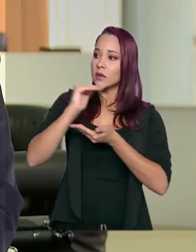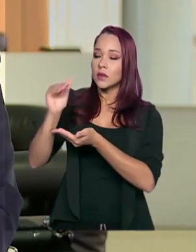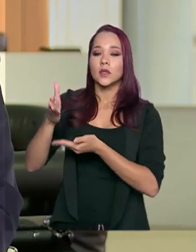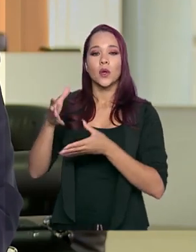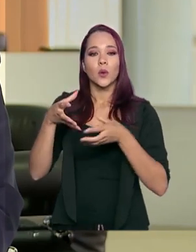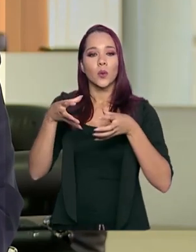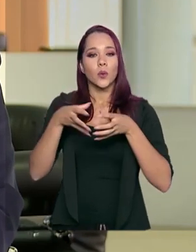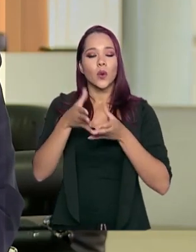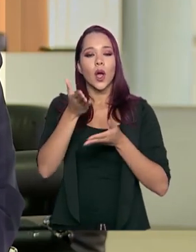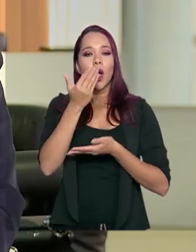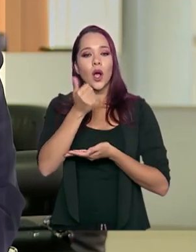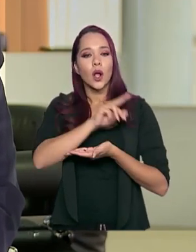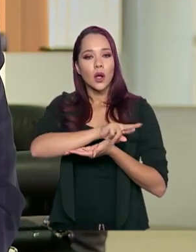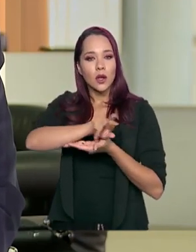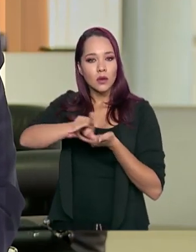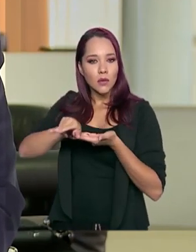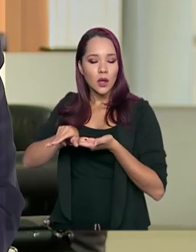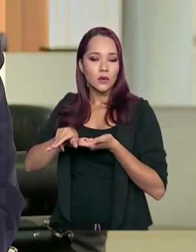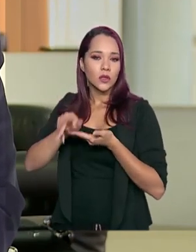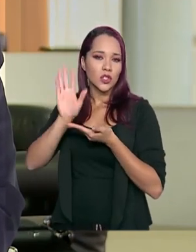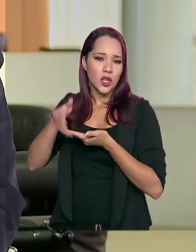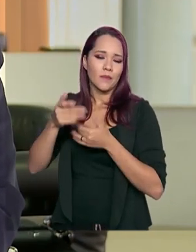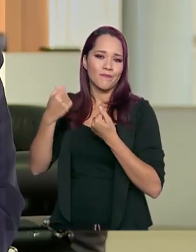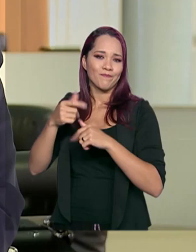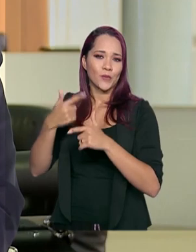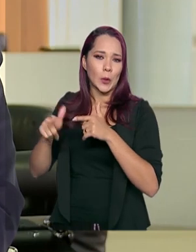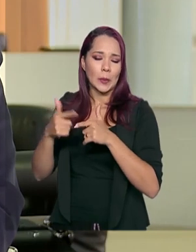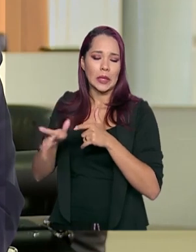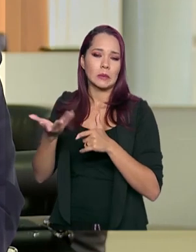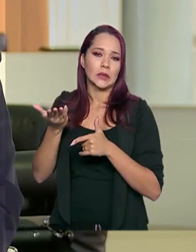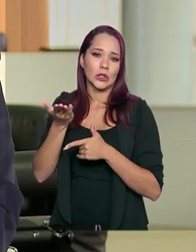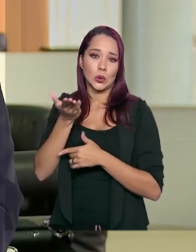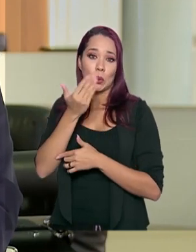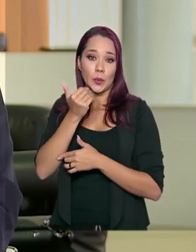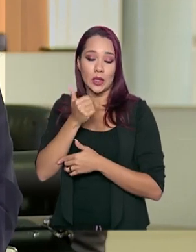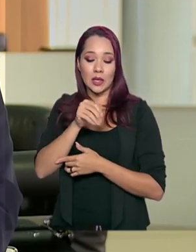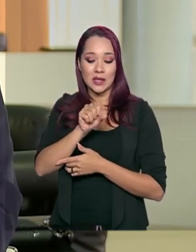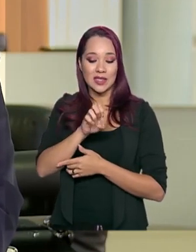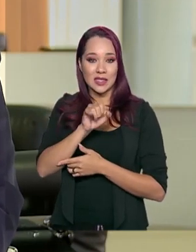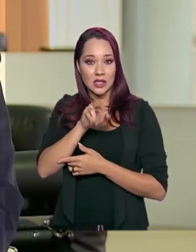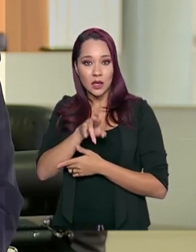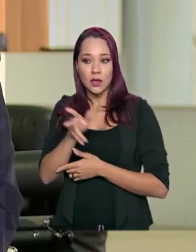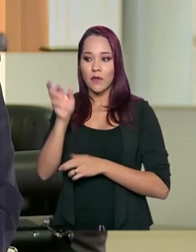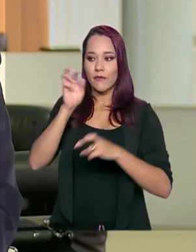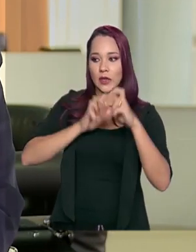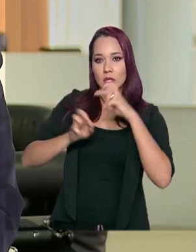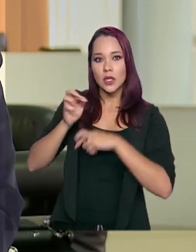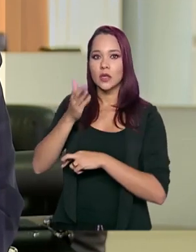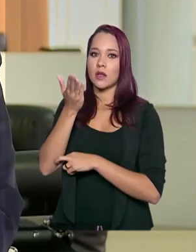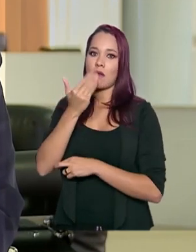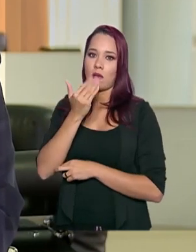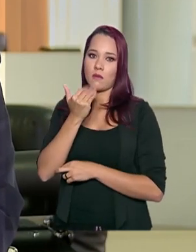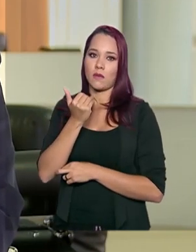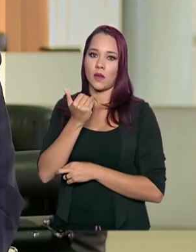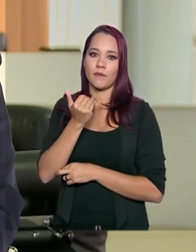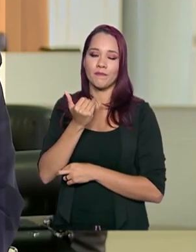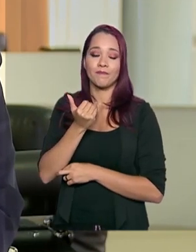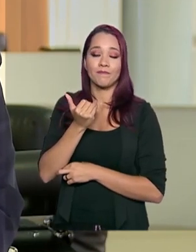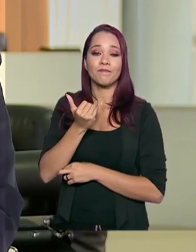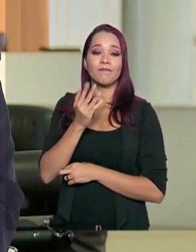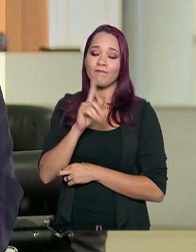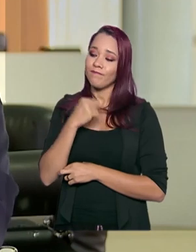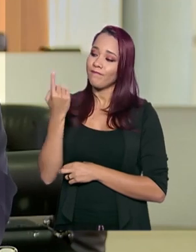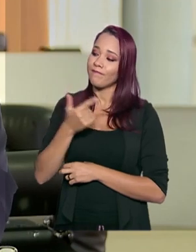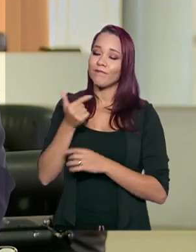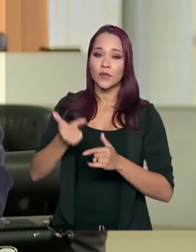comunidades que se encontram já com problema de segurança alimentar. Lembrando que a SESAI faz vigilância alimentar. Nós estaremos